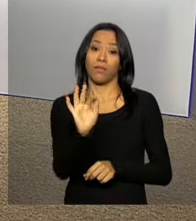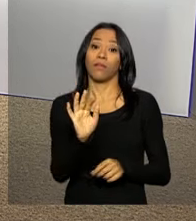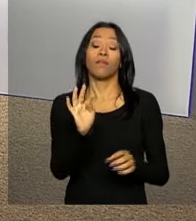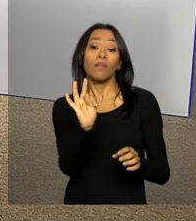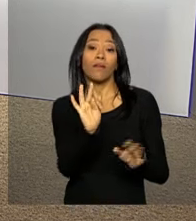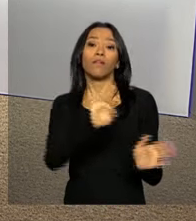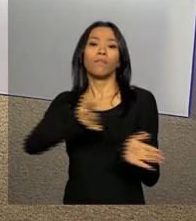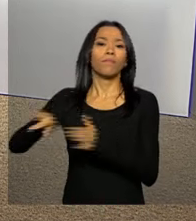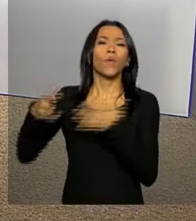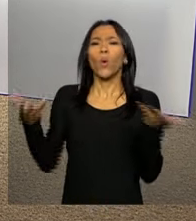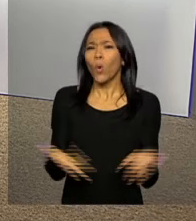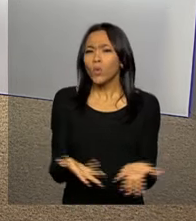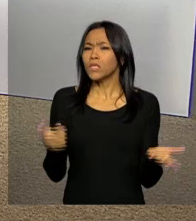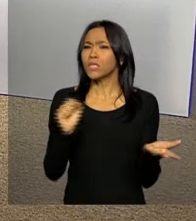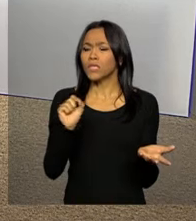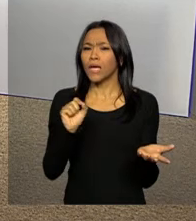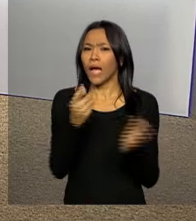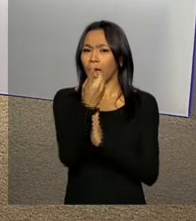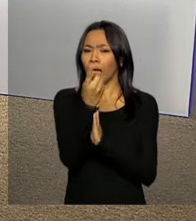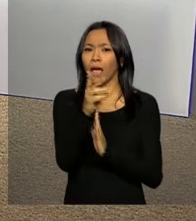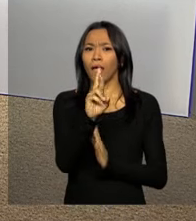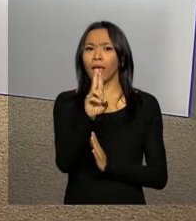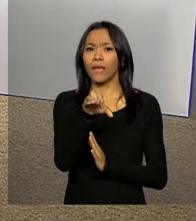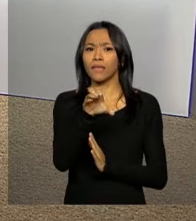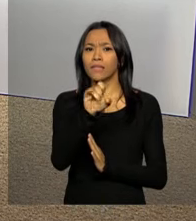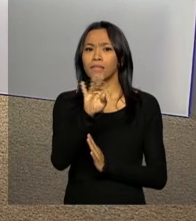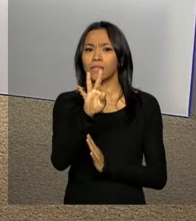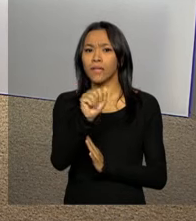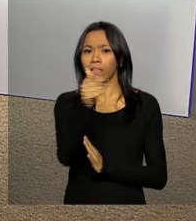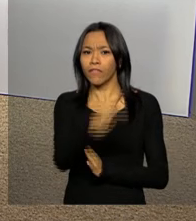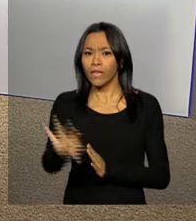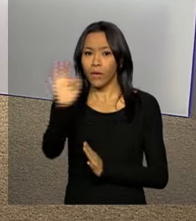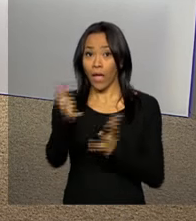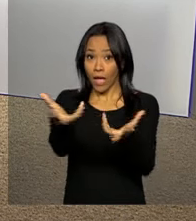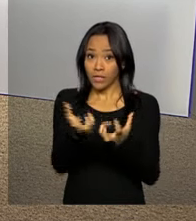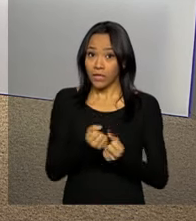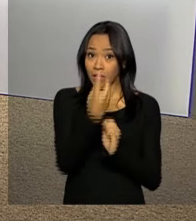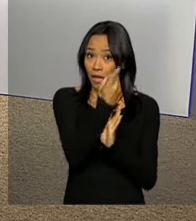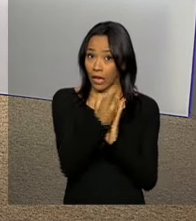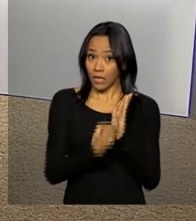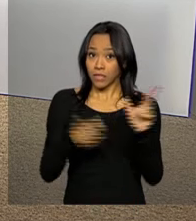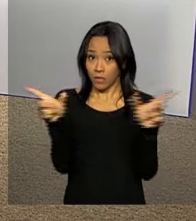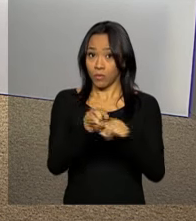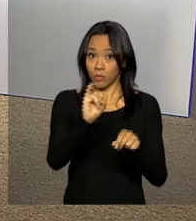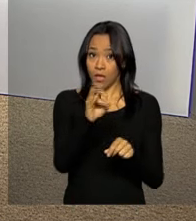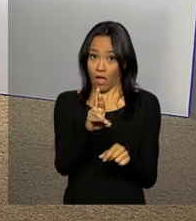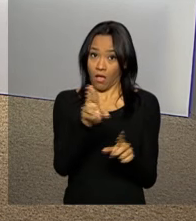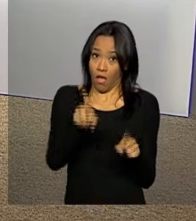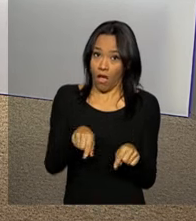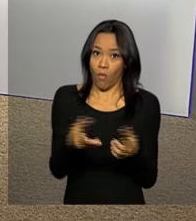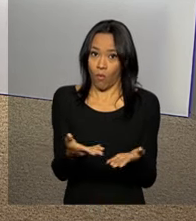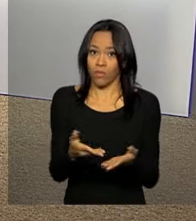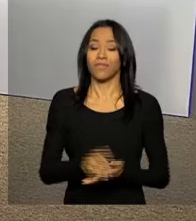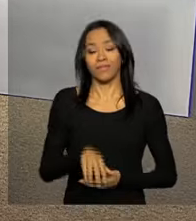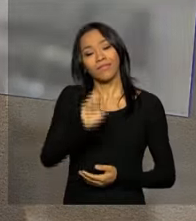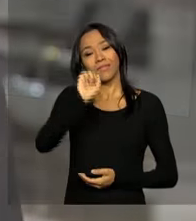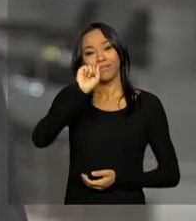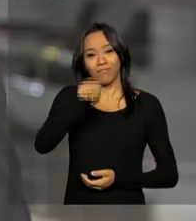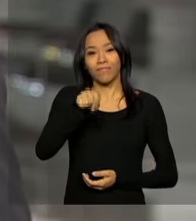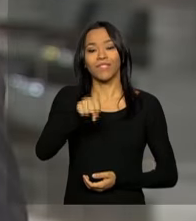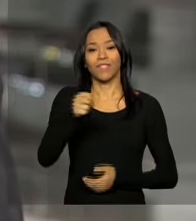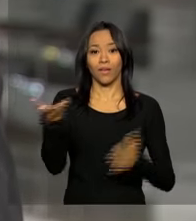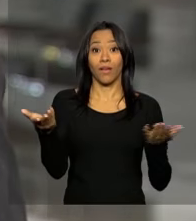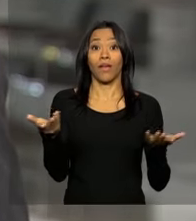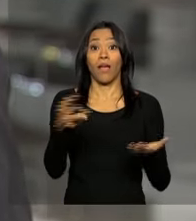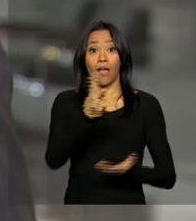a Receita Federal começa a receber as declarações do Imposto de Renda de Pessoa Física, não é? Isso mesmo, Jaime. A